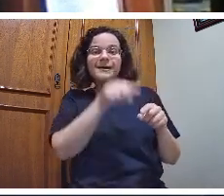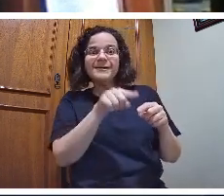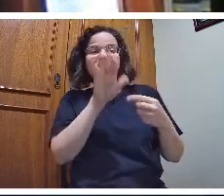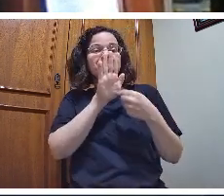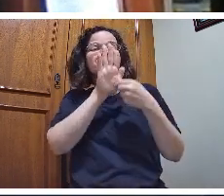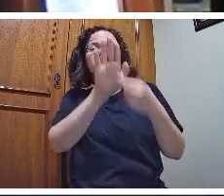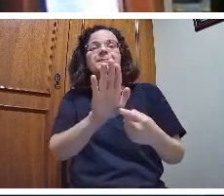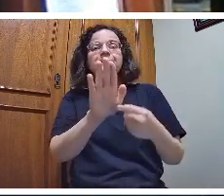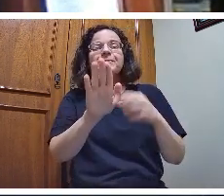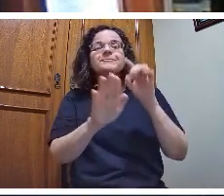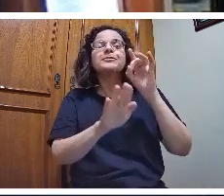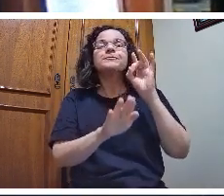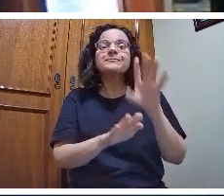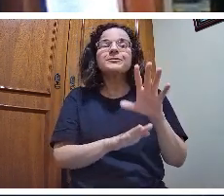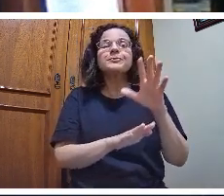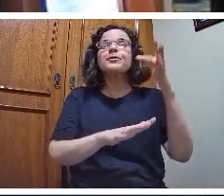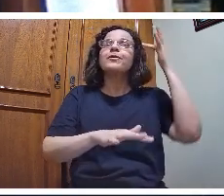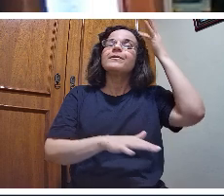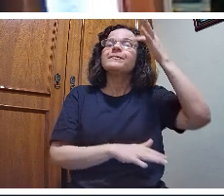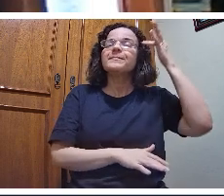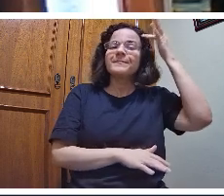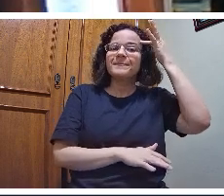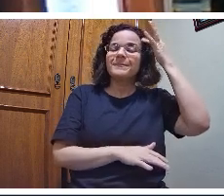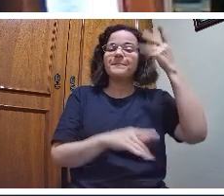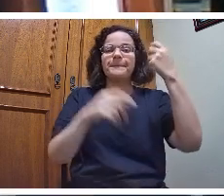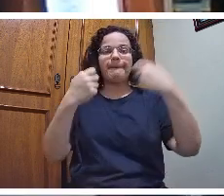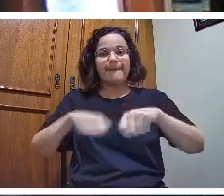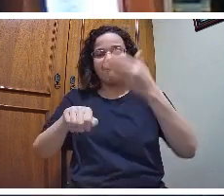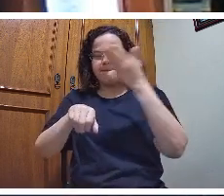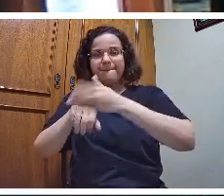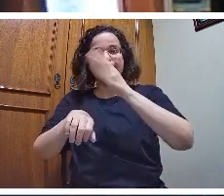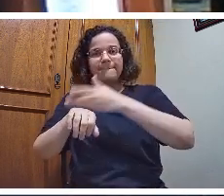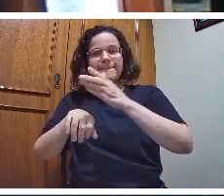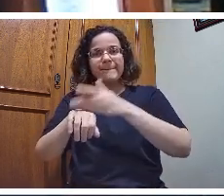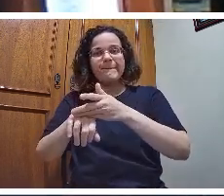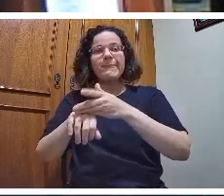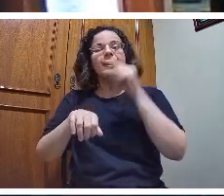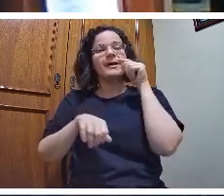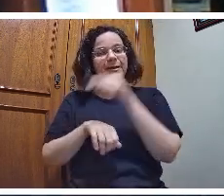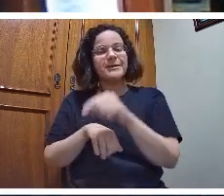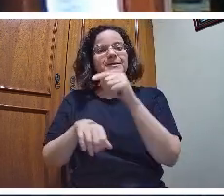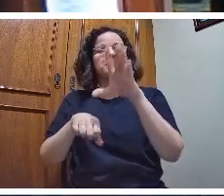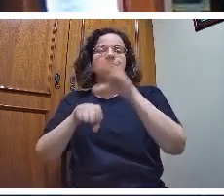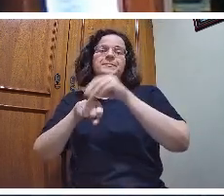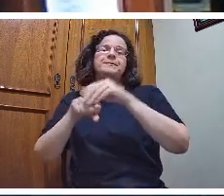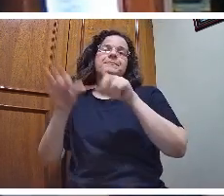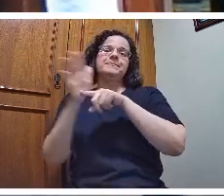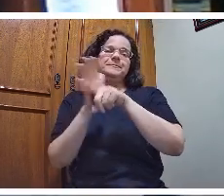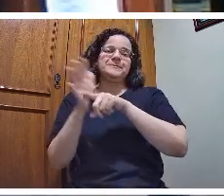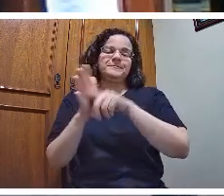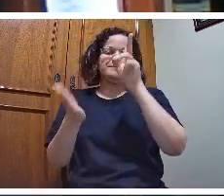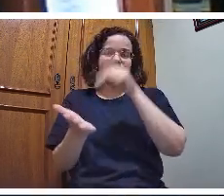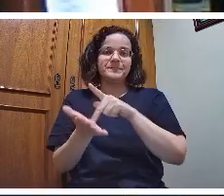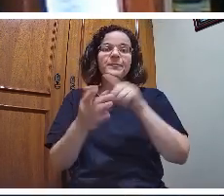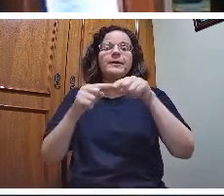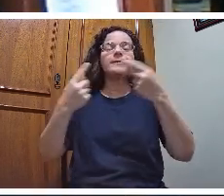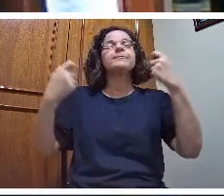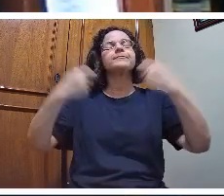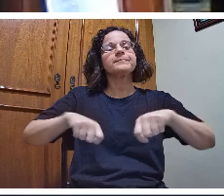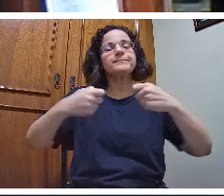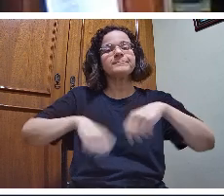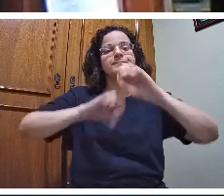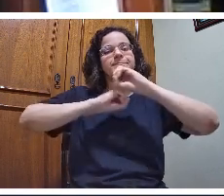prática é que tem que ter o conhecimento científico em si. Então, nós temos que ensinar para o nosso aluno o